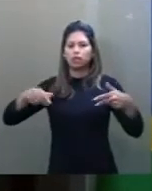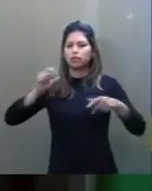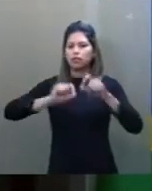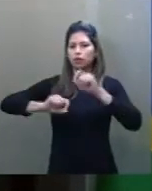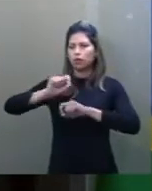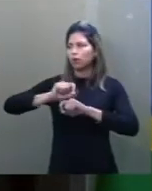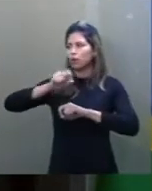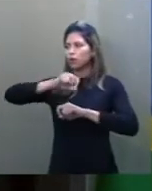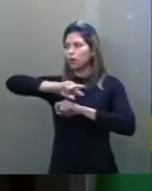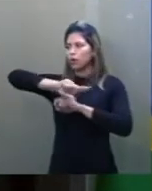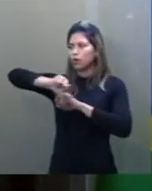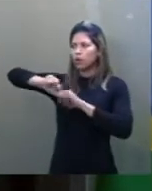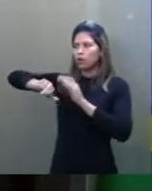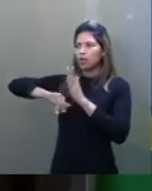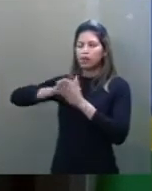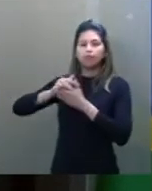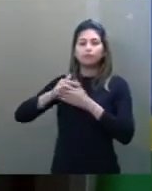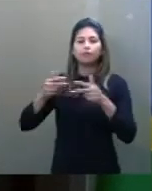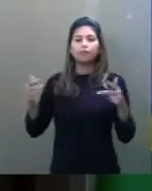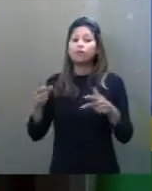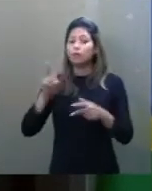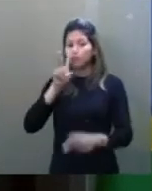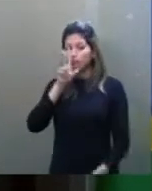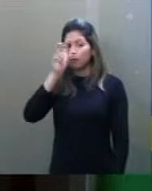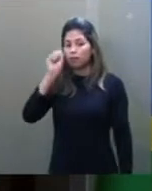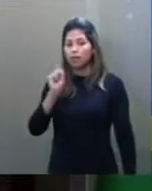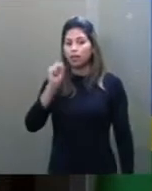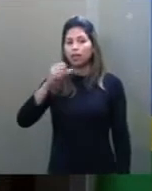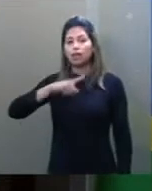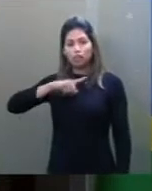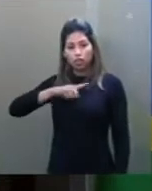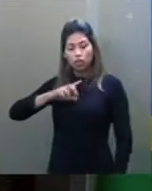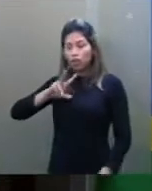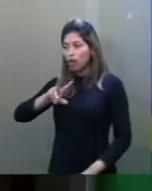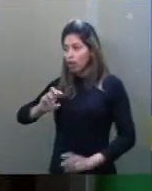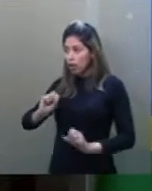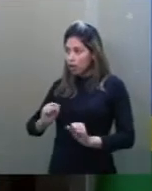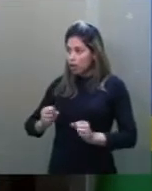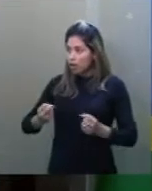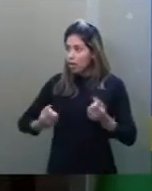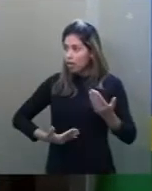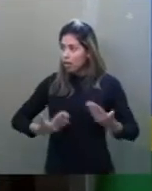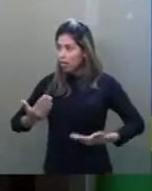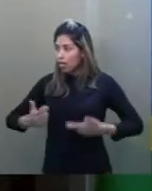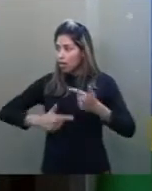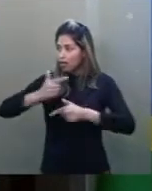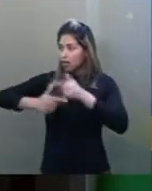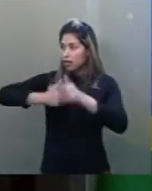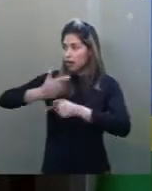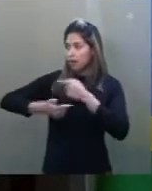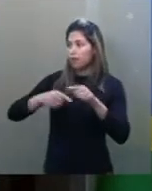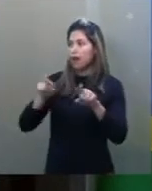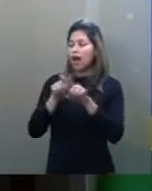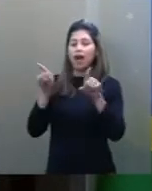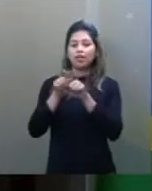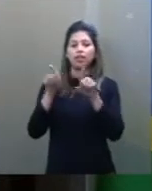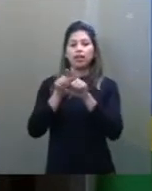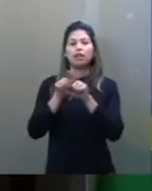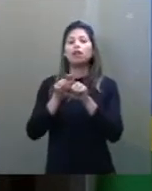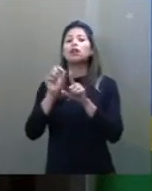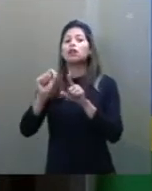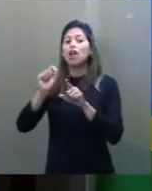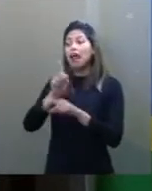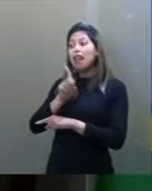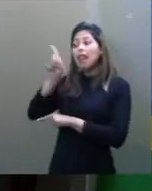Um dia eu tenho feito um esforço muito grande como dirigente partidário lá no meu estado de Santa Catarina, que